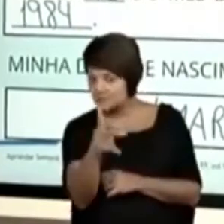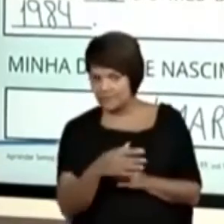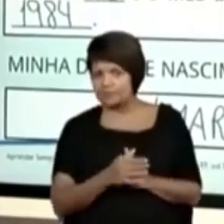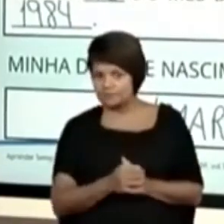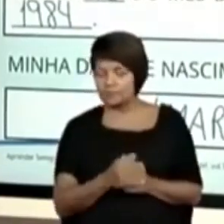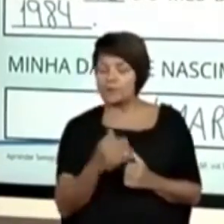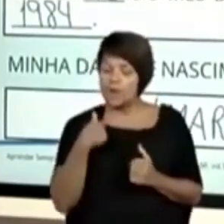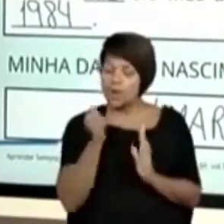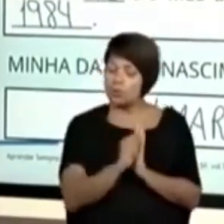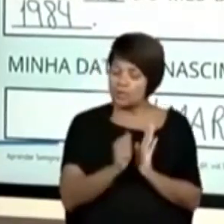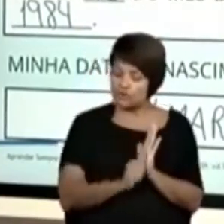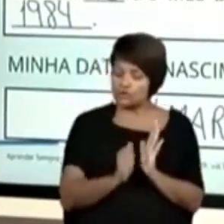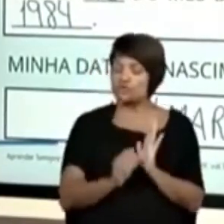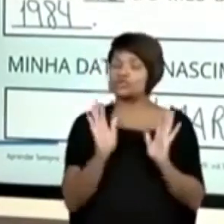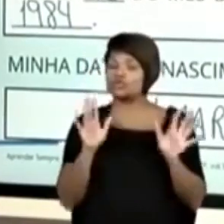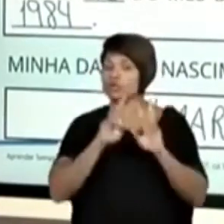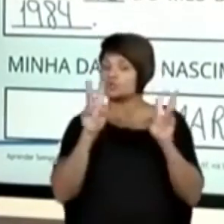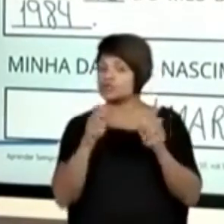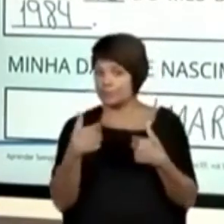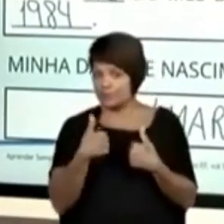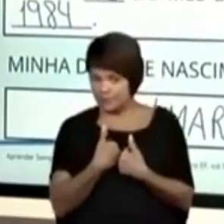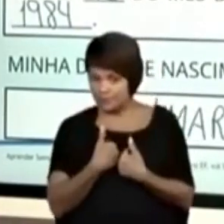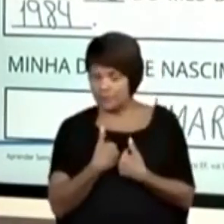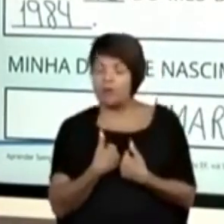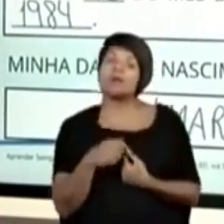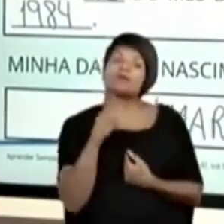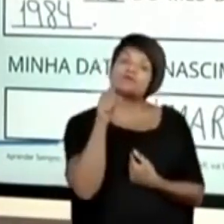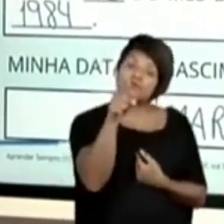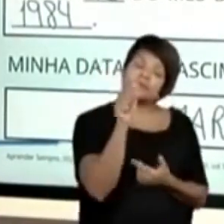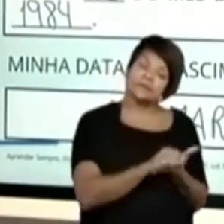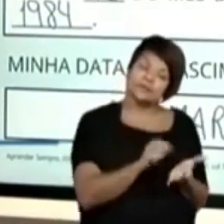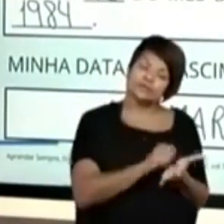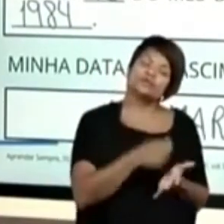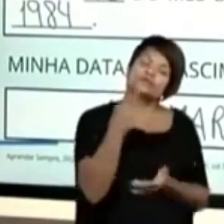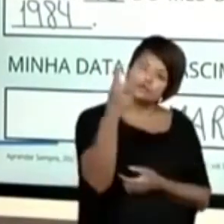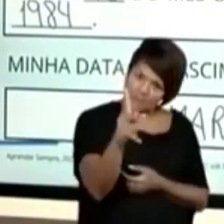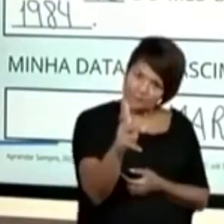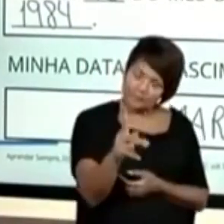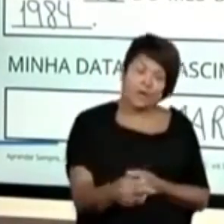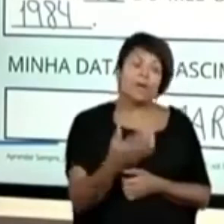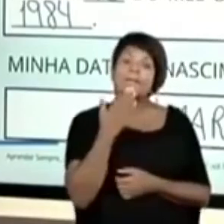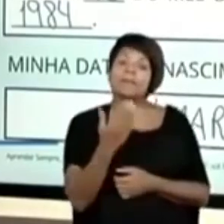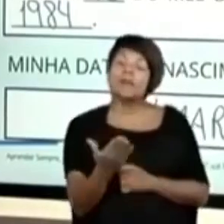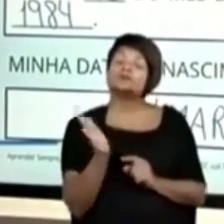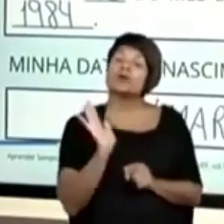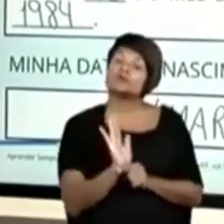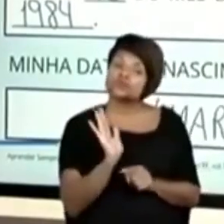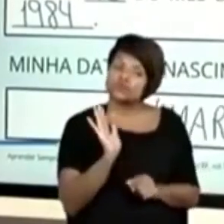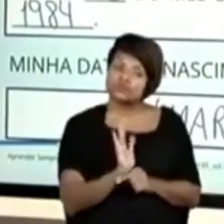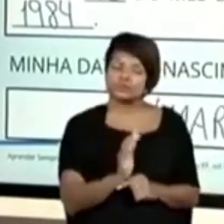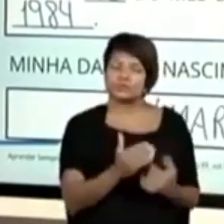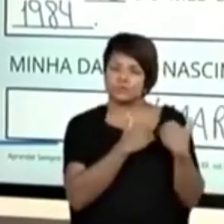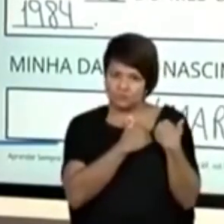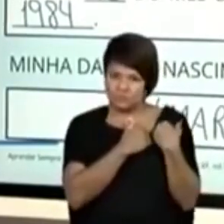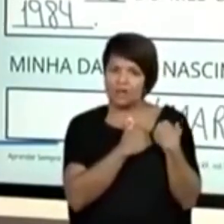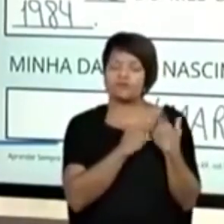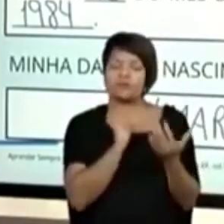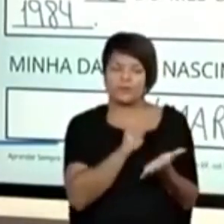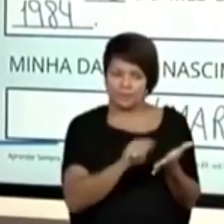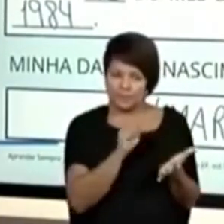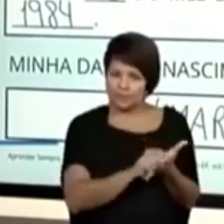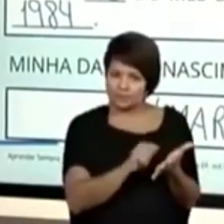eu preenchi sobre mim. Vocês vão preencher sobre vocês. Vão pedir ajuda para os seus responsáveis pra preencher essas